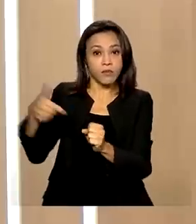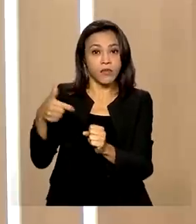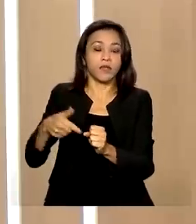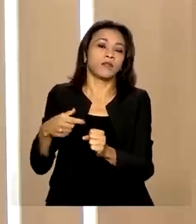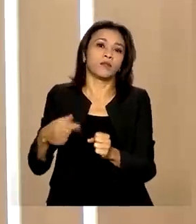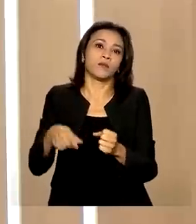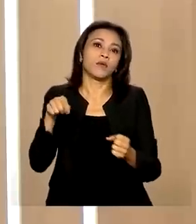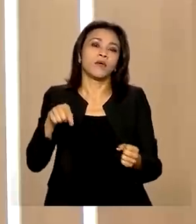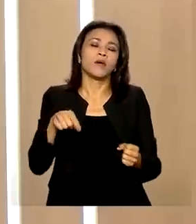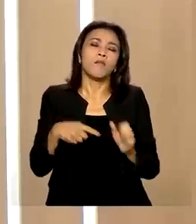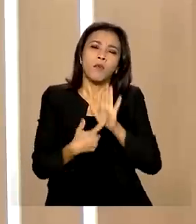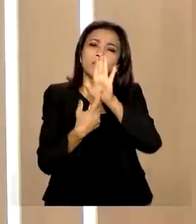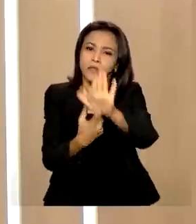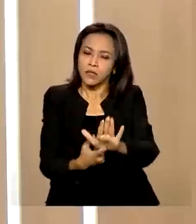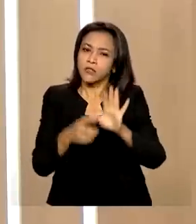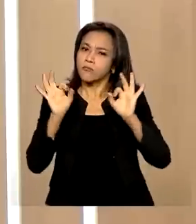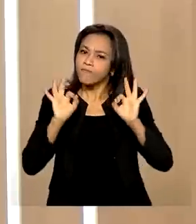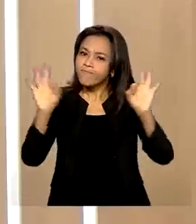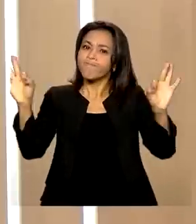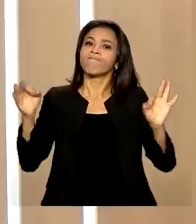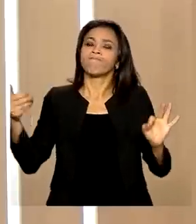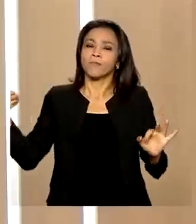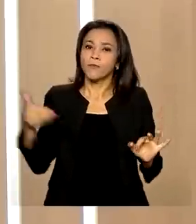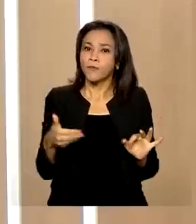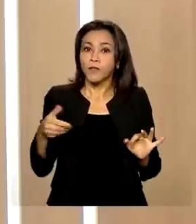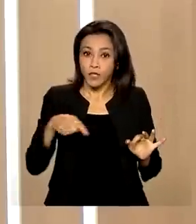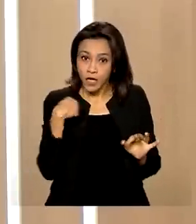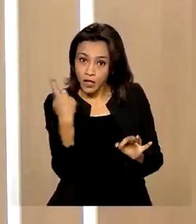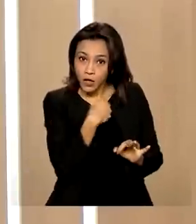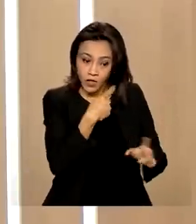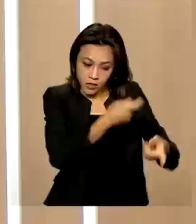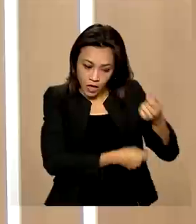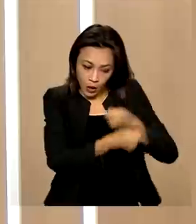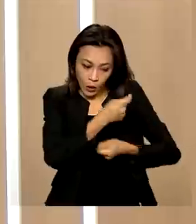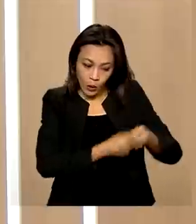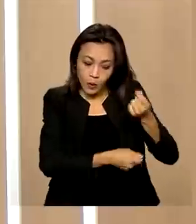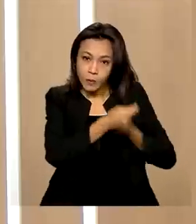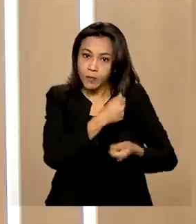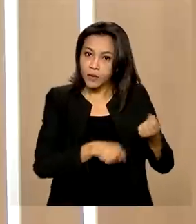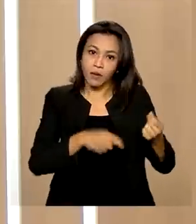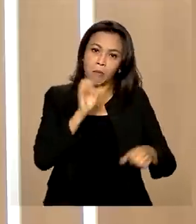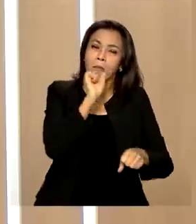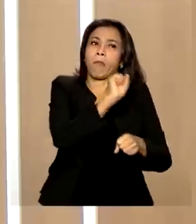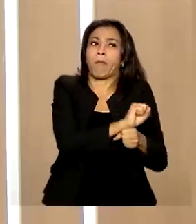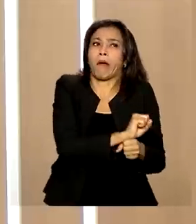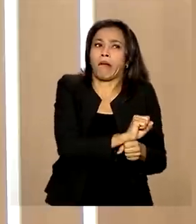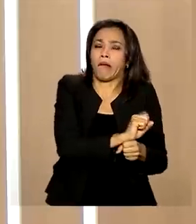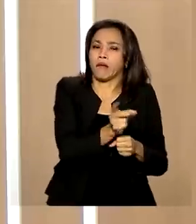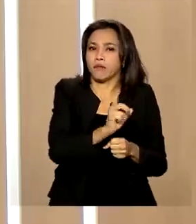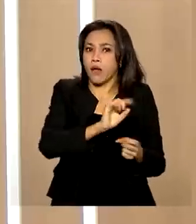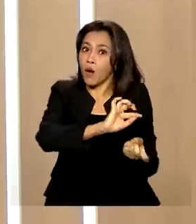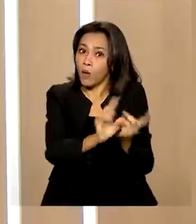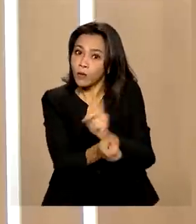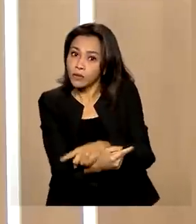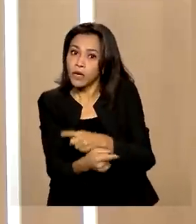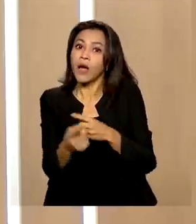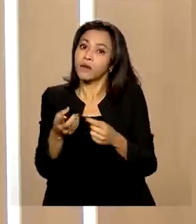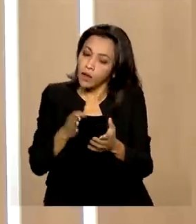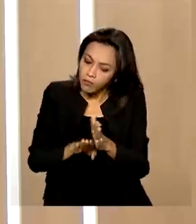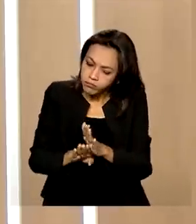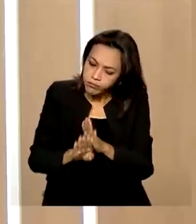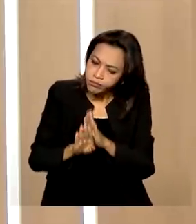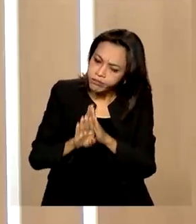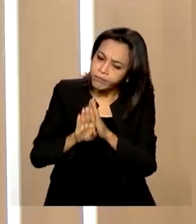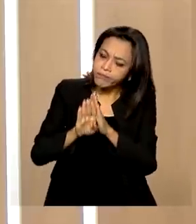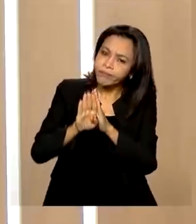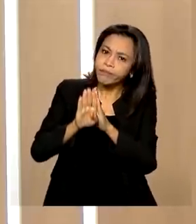mostrando, portanto, e confirmando essa tese de que a nossa economia não está parada, ao contrário, está em pleno crescimento